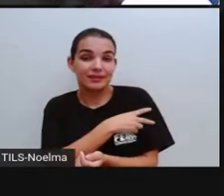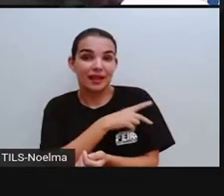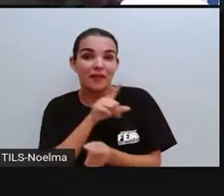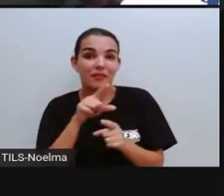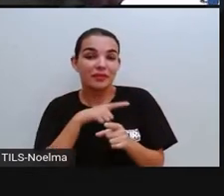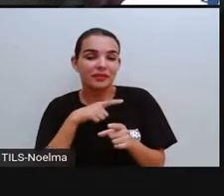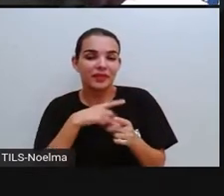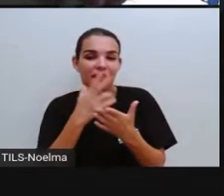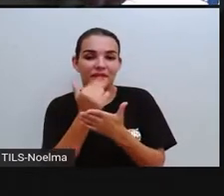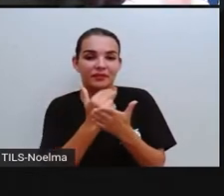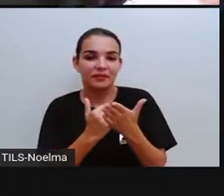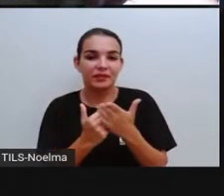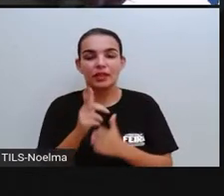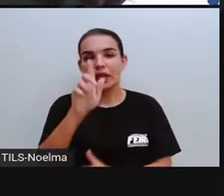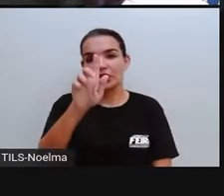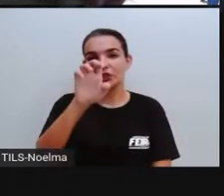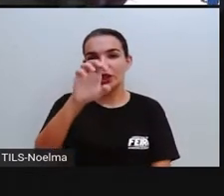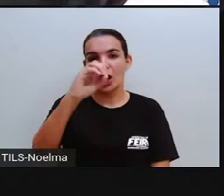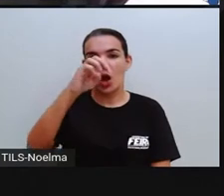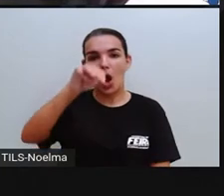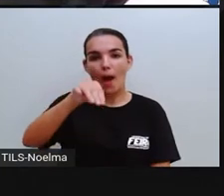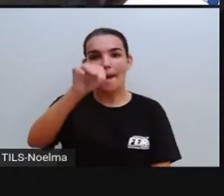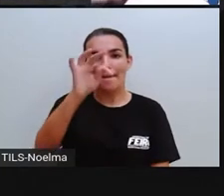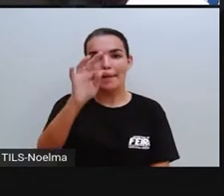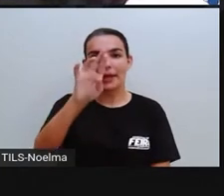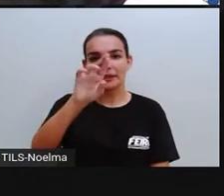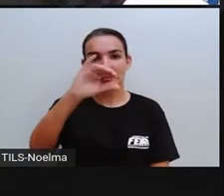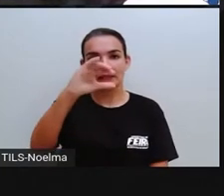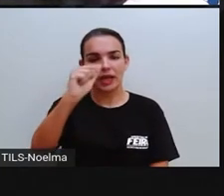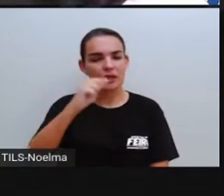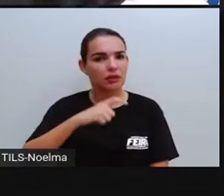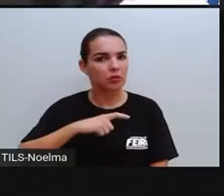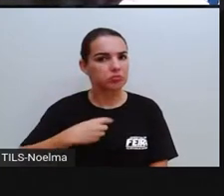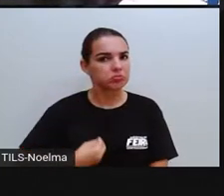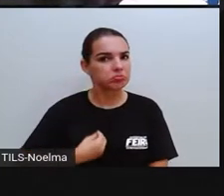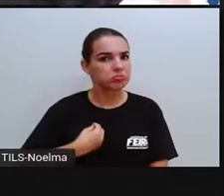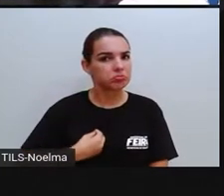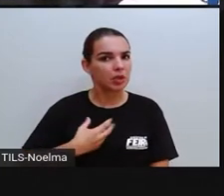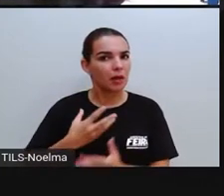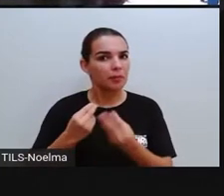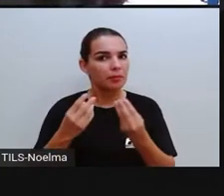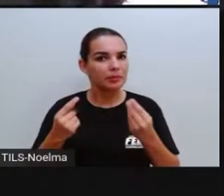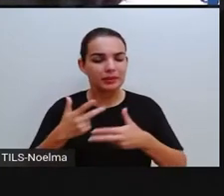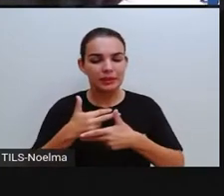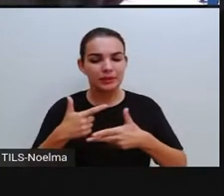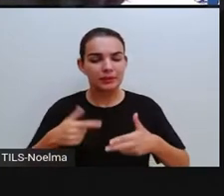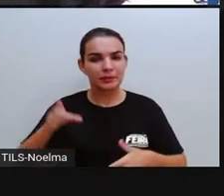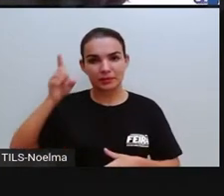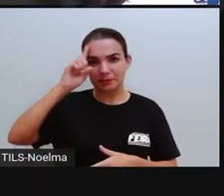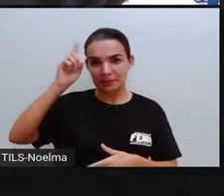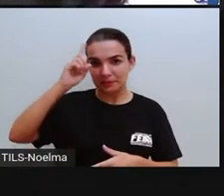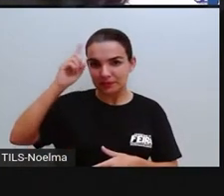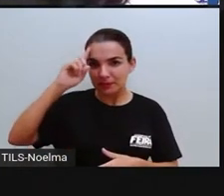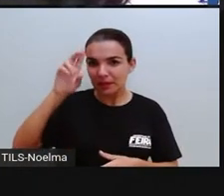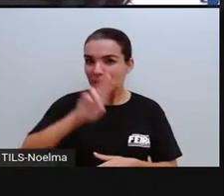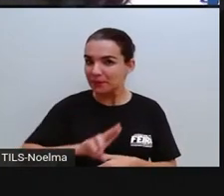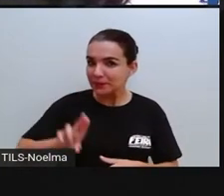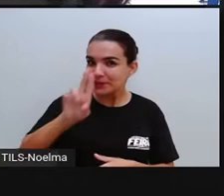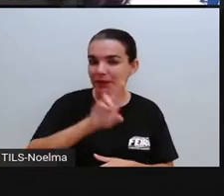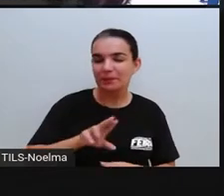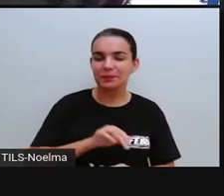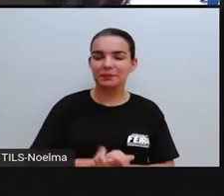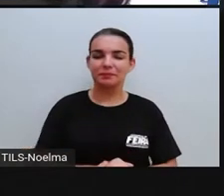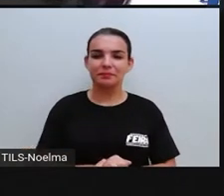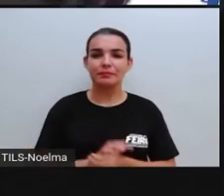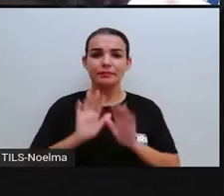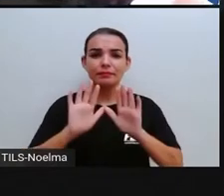geométricas, elas estão presentes aí em vários objetos do nosso dia a dia. gente vai ver algumas coisas, tá? Mas